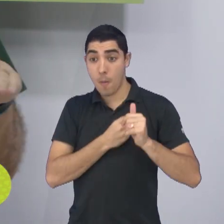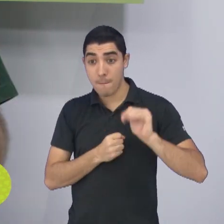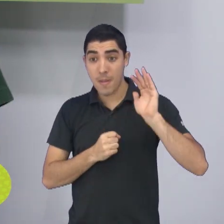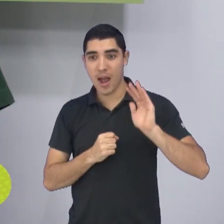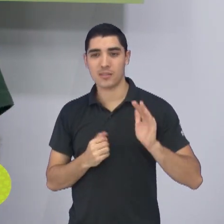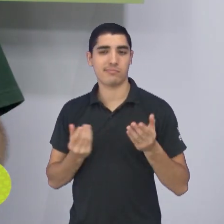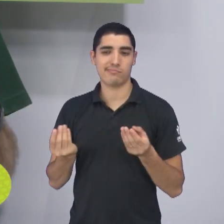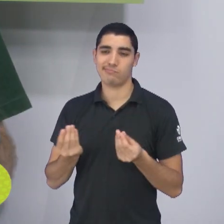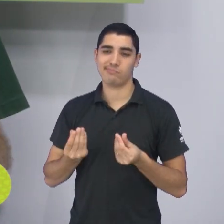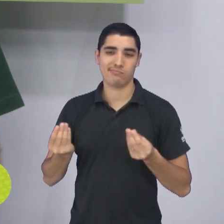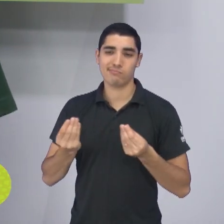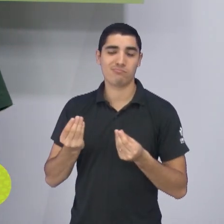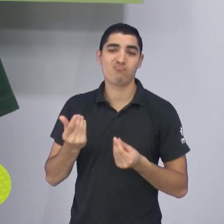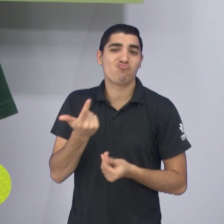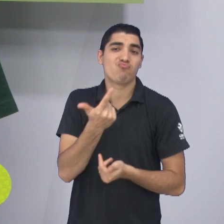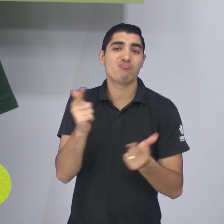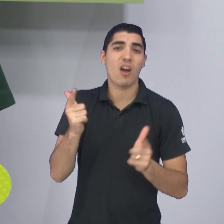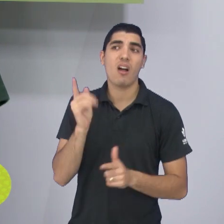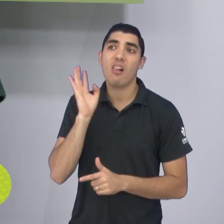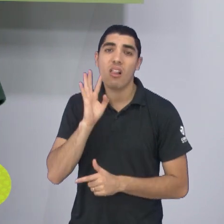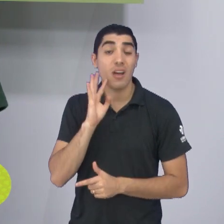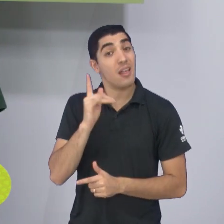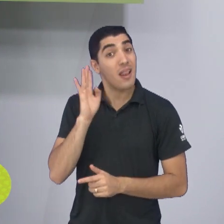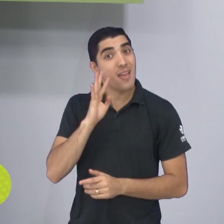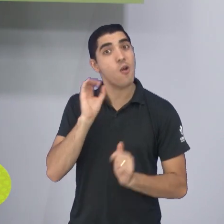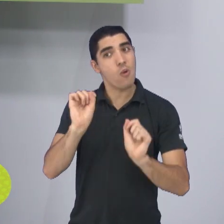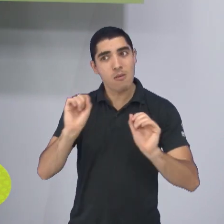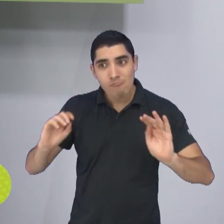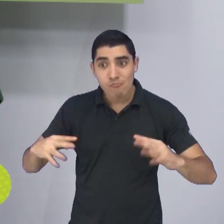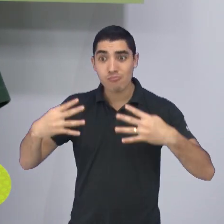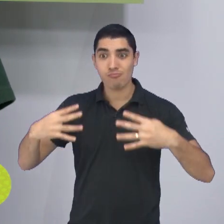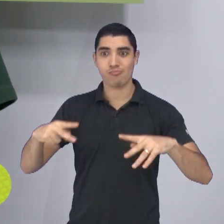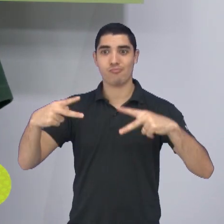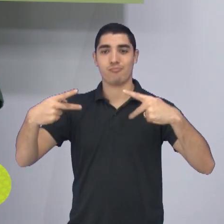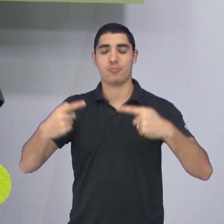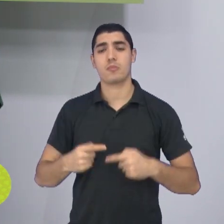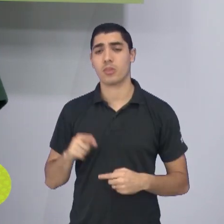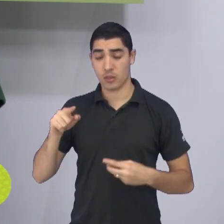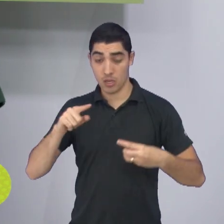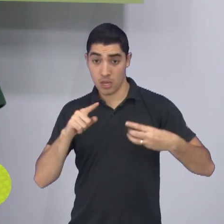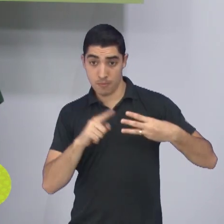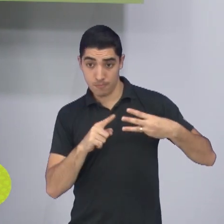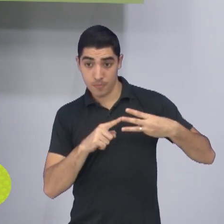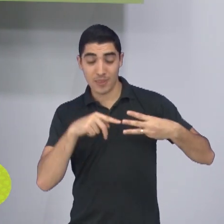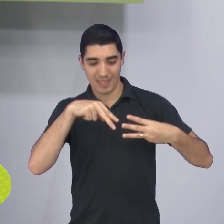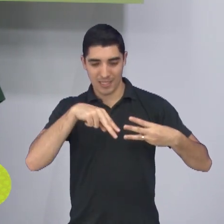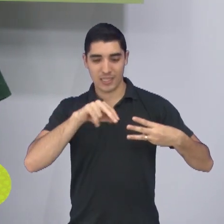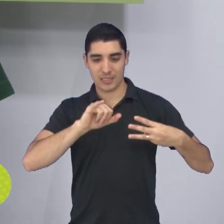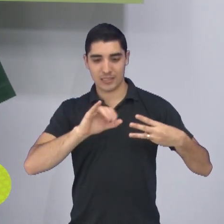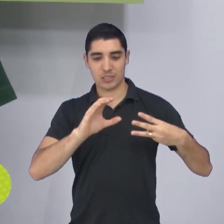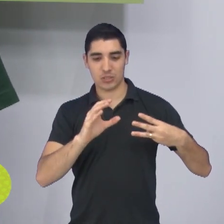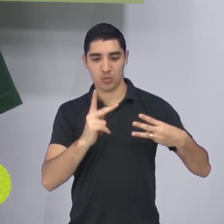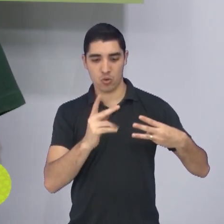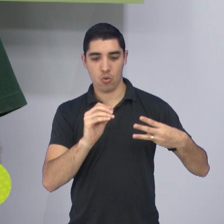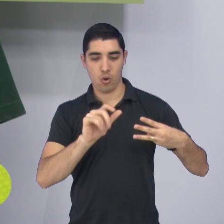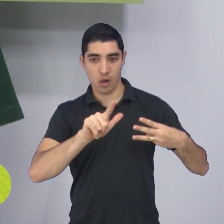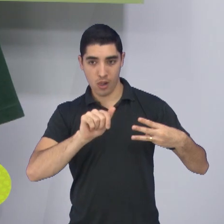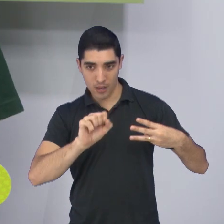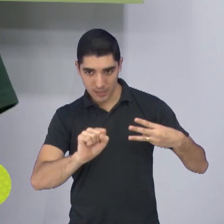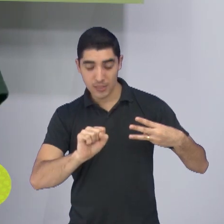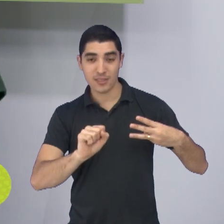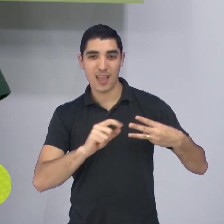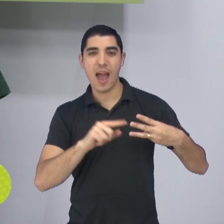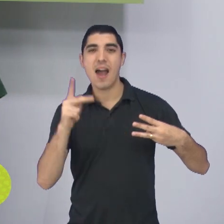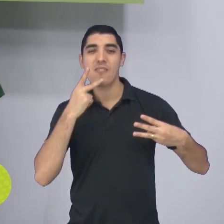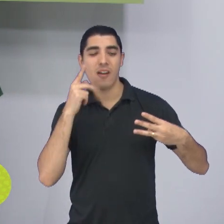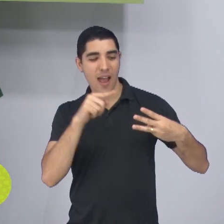não dá emoção, não dá graça. Tem que ter mata-mata. Quanto ao Nicolas, ele errou, ele estava indo bem, só que ao culpar o